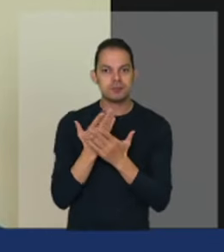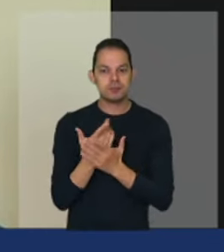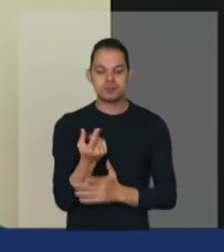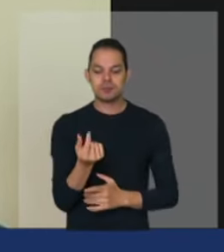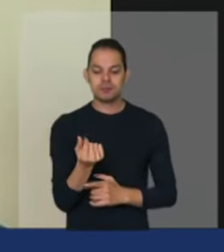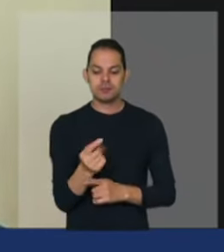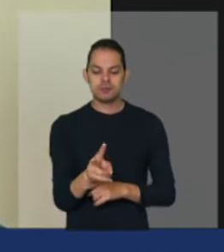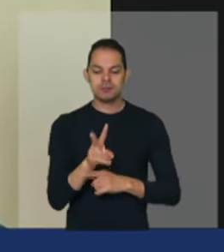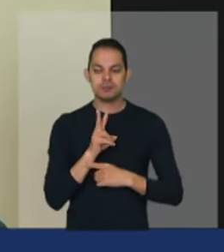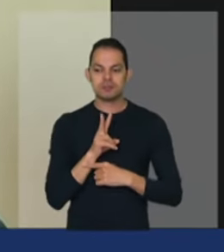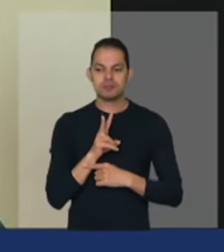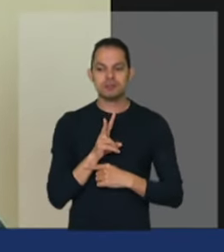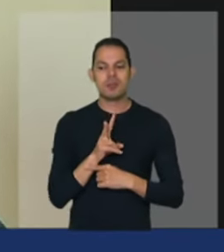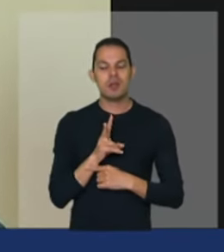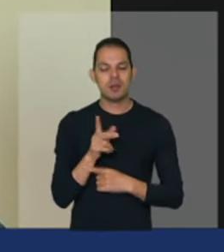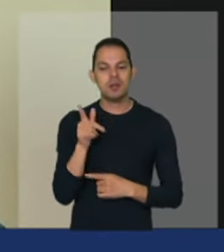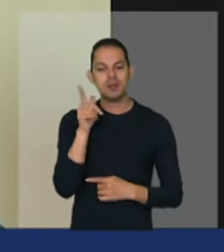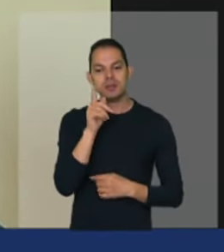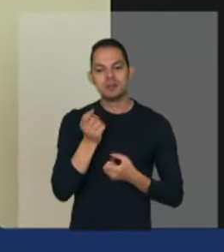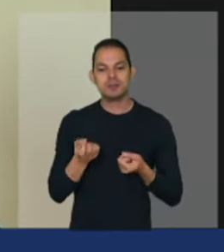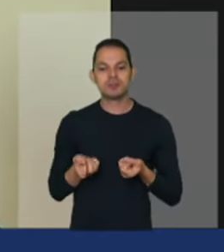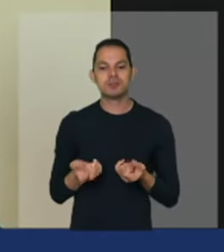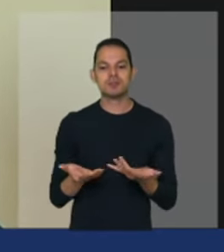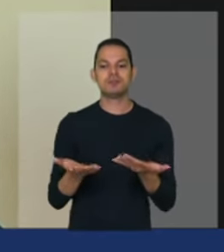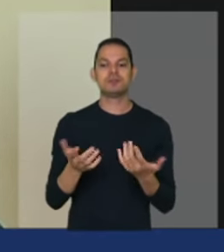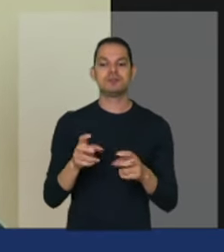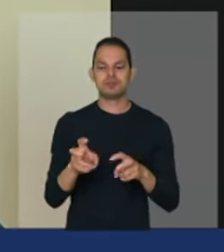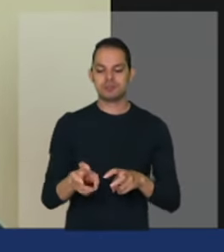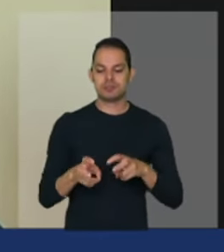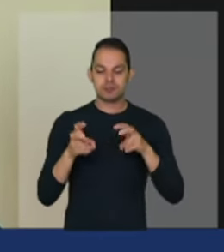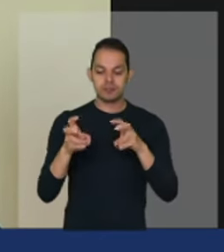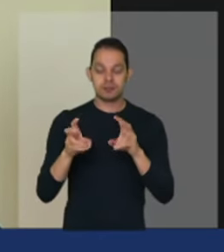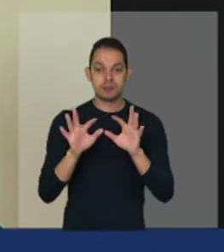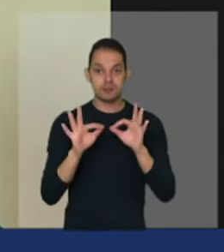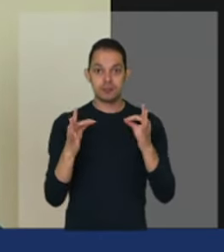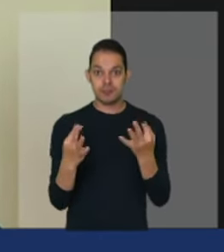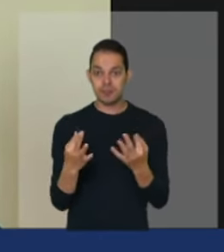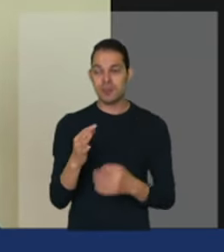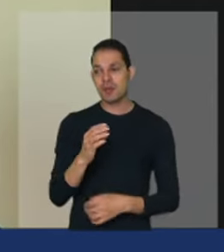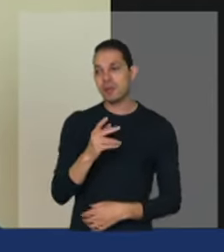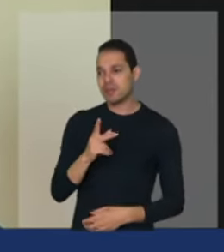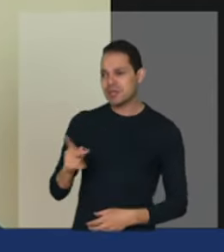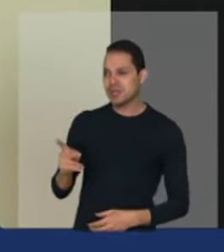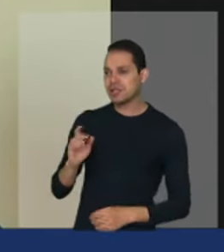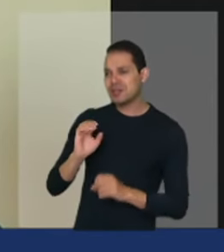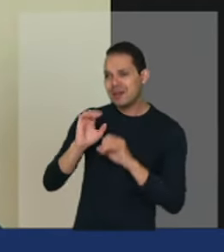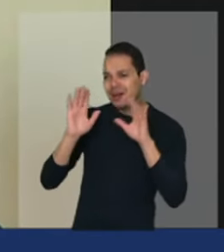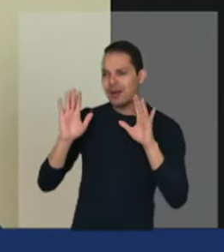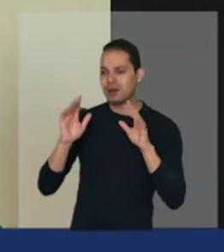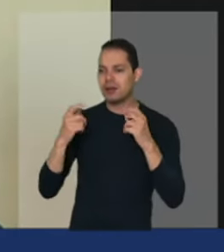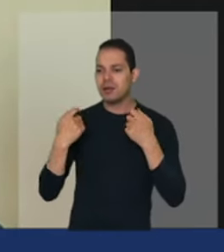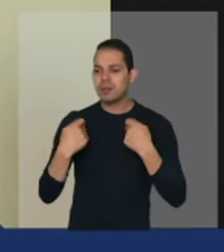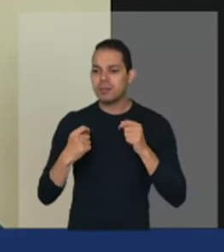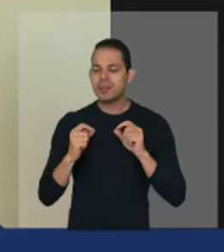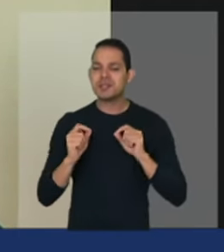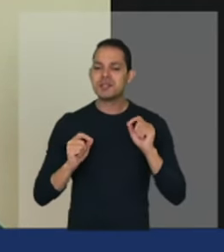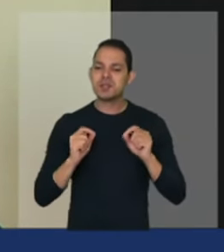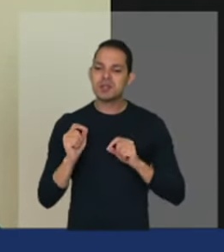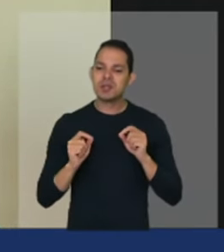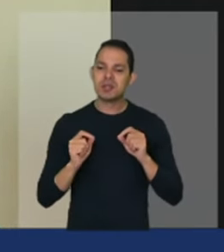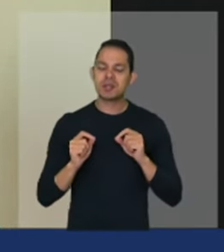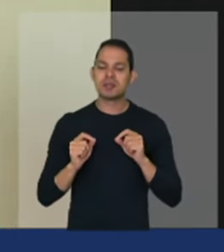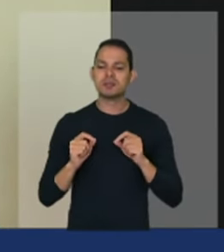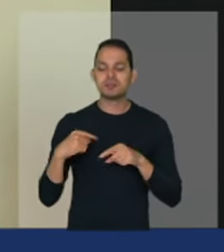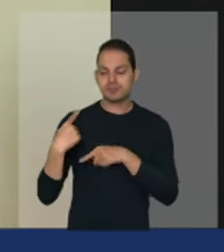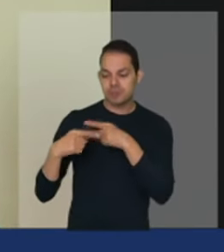estar chegando para a agricultura familiar evidentemente presidente que precisa tratar de sucessão do